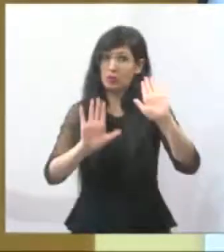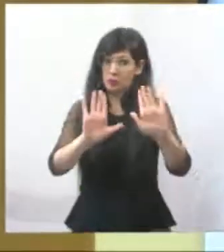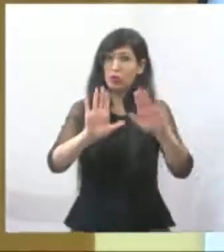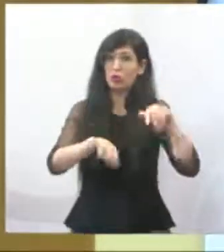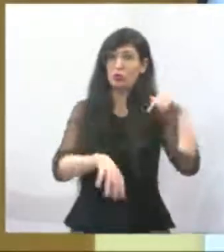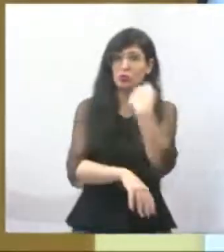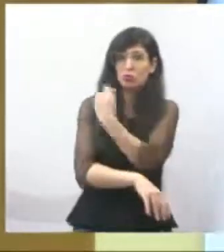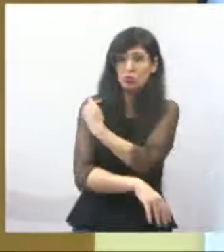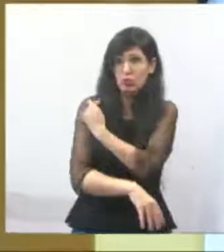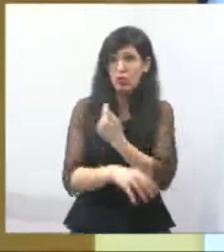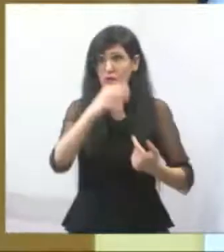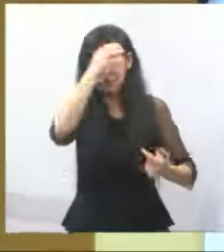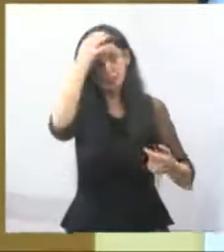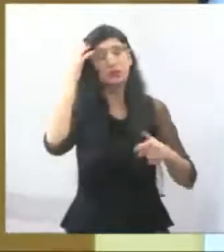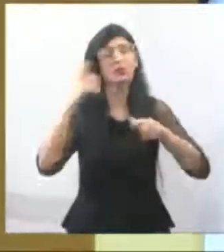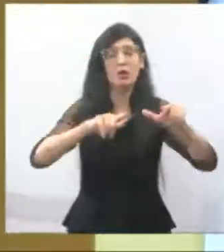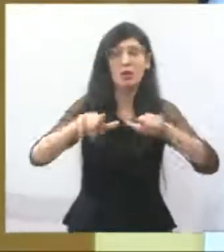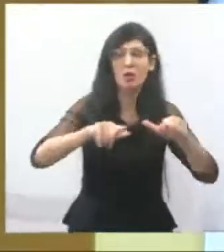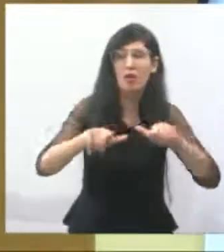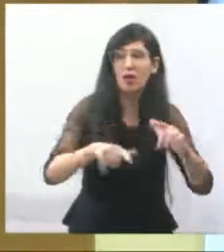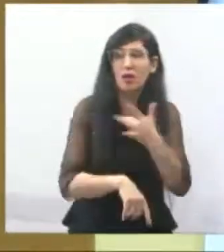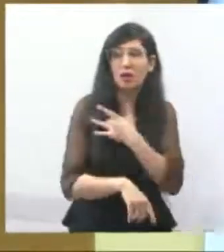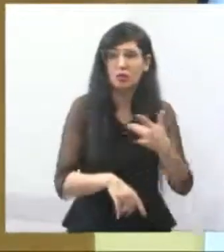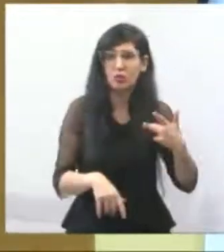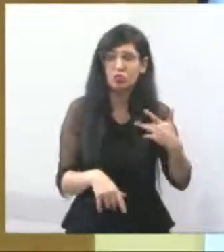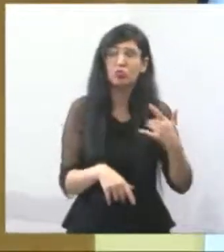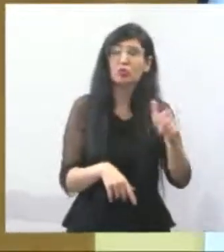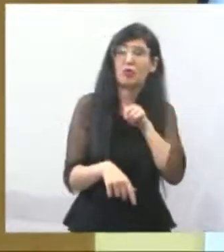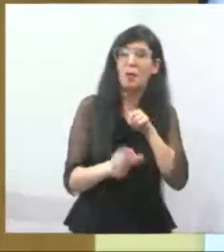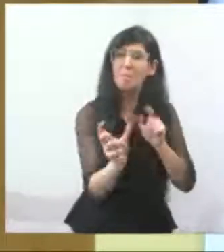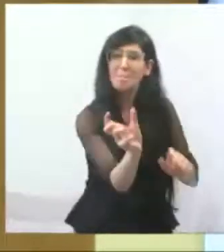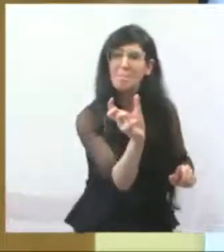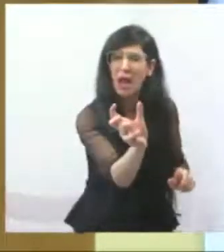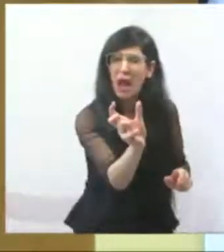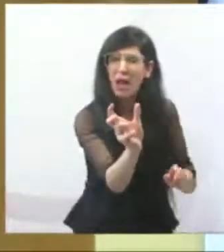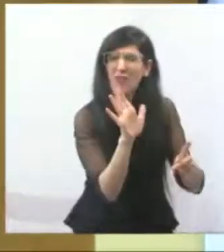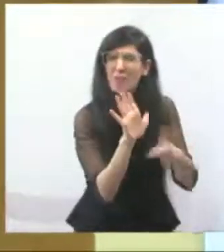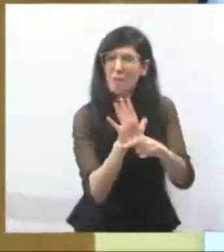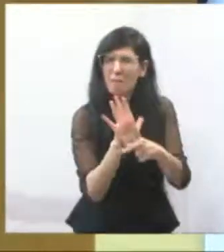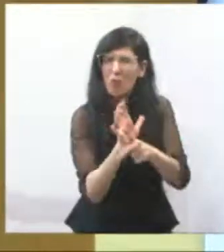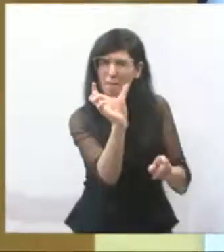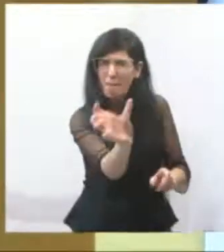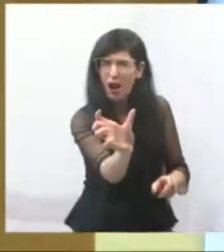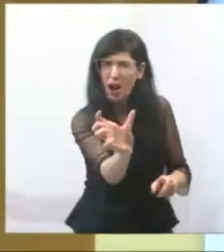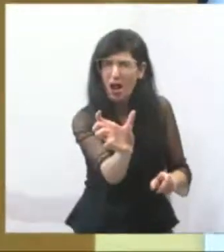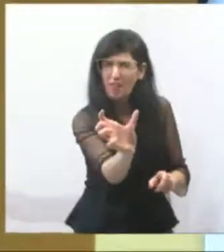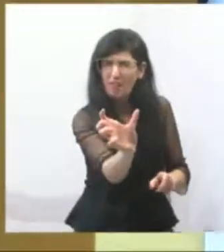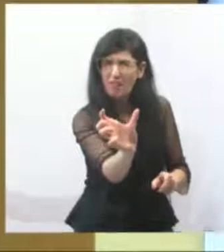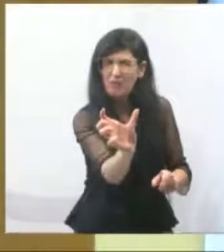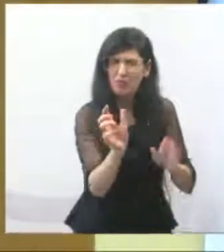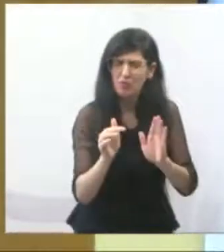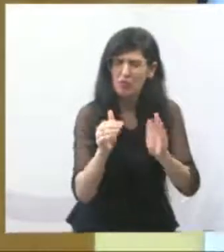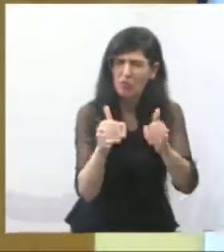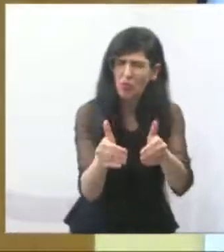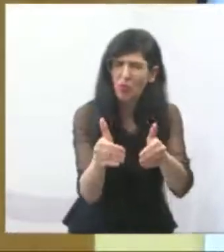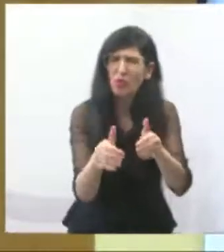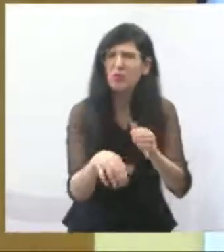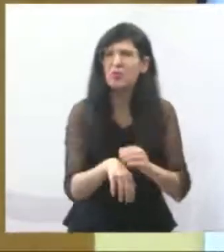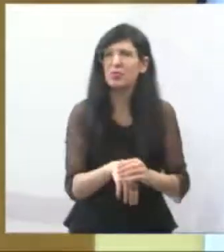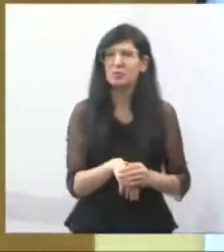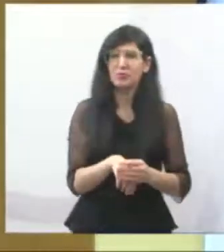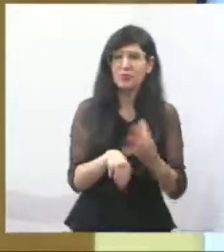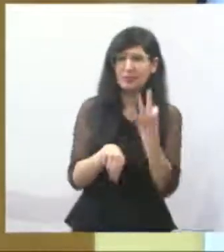linguajar técnico, que não é comum para a população, dá mais medo, dá mais